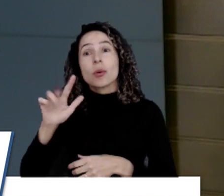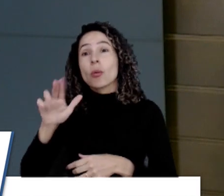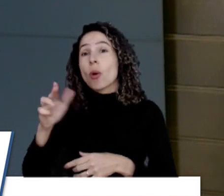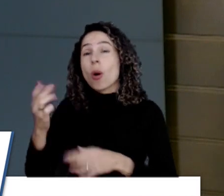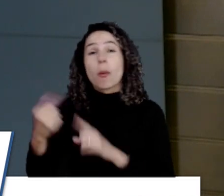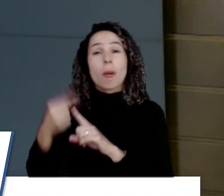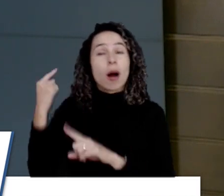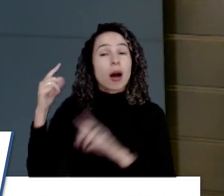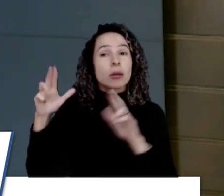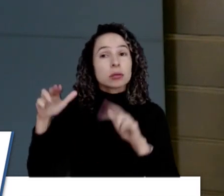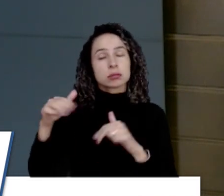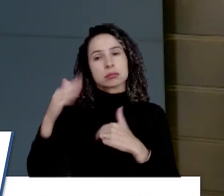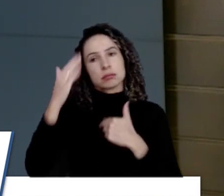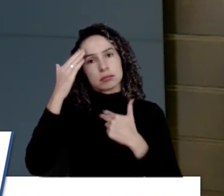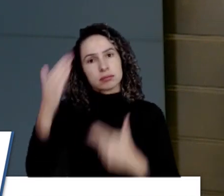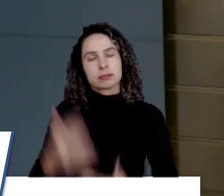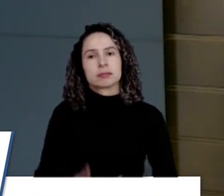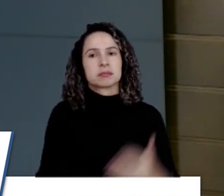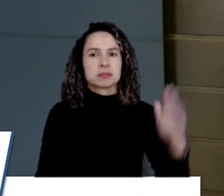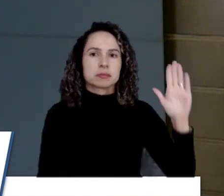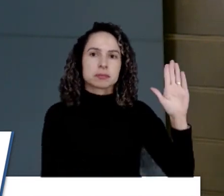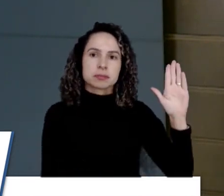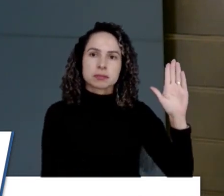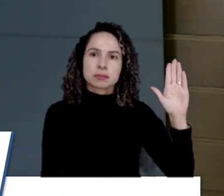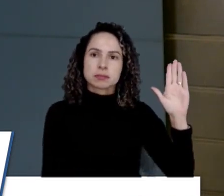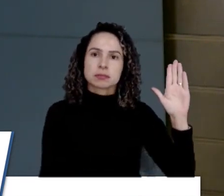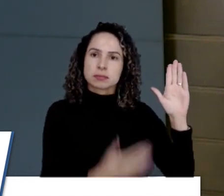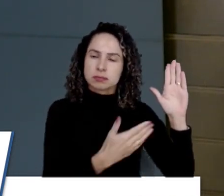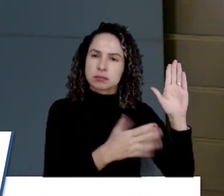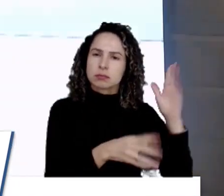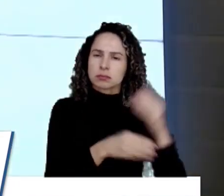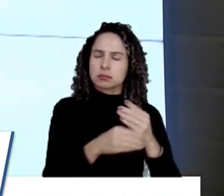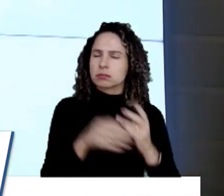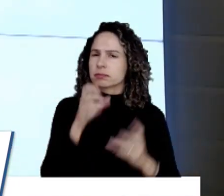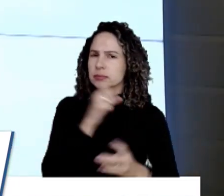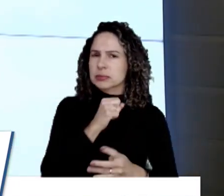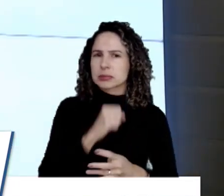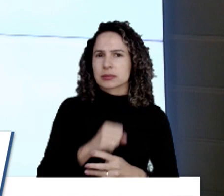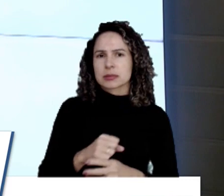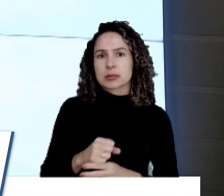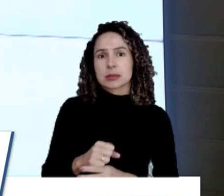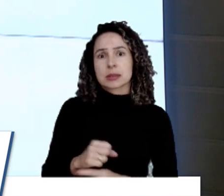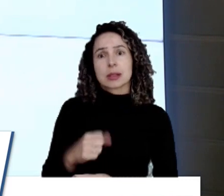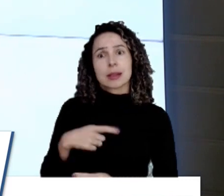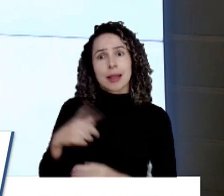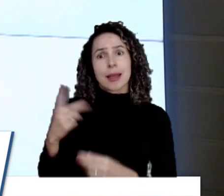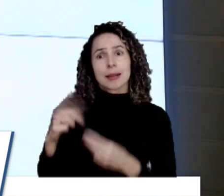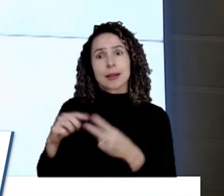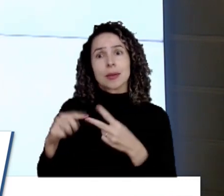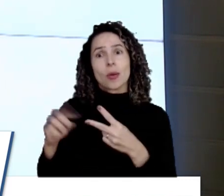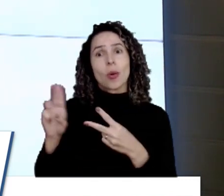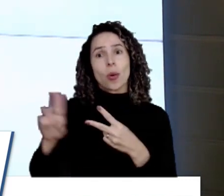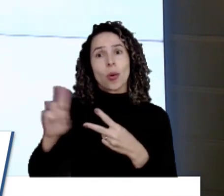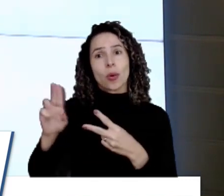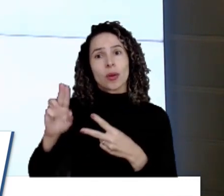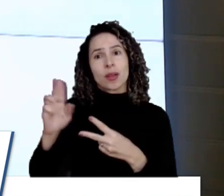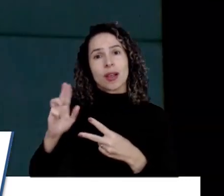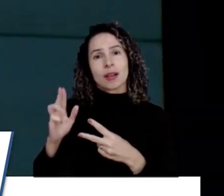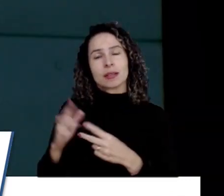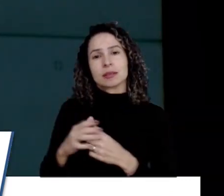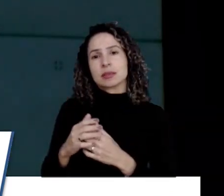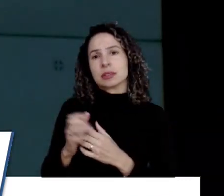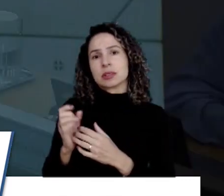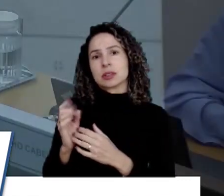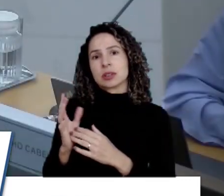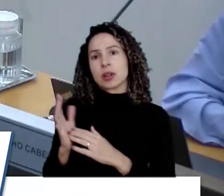feito. Obrigada. Peço palavras, silêncio? Uma parte, rapidamente. Rapidamente, que tem mais dois vereadores pra usar a trilha. Só que parabenizar...